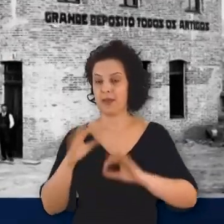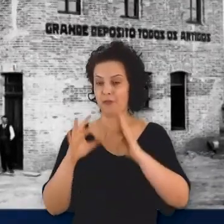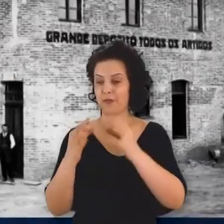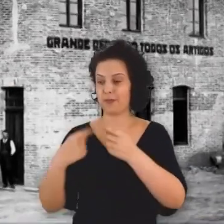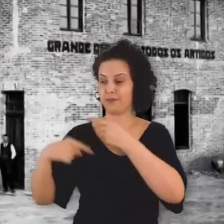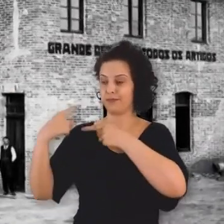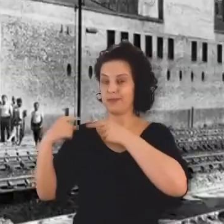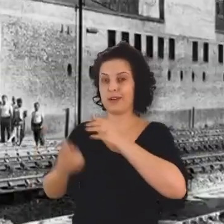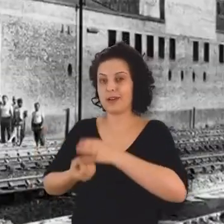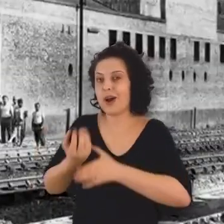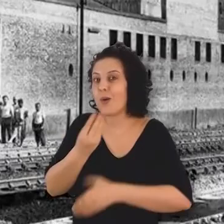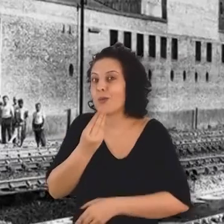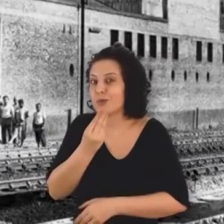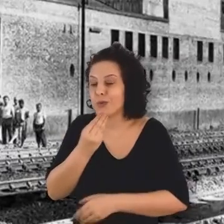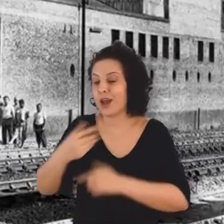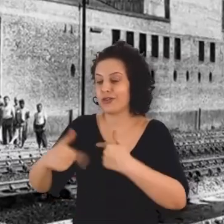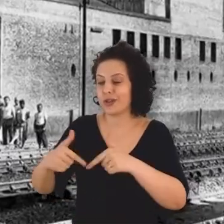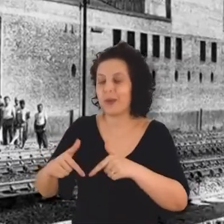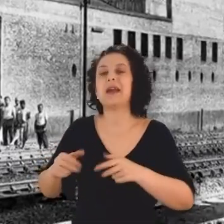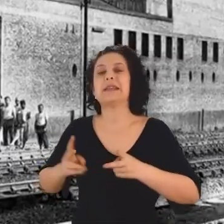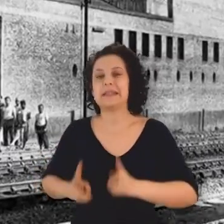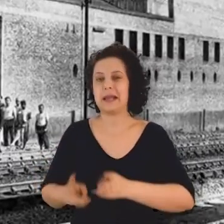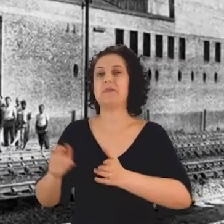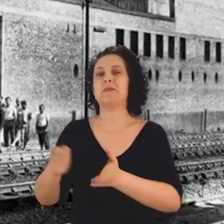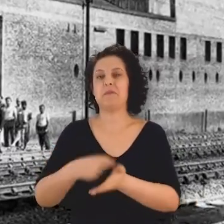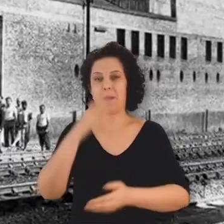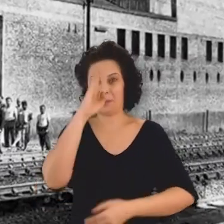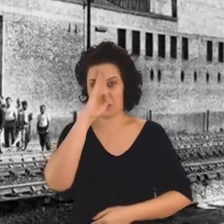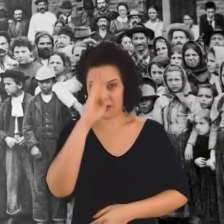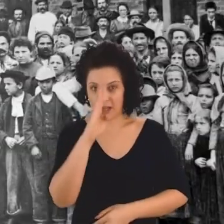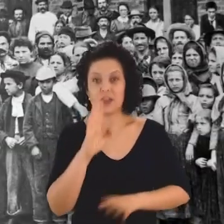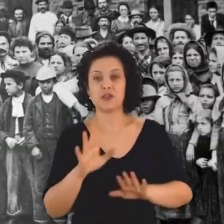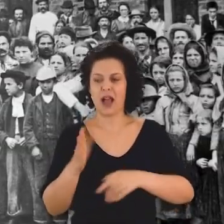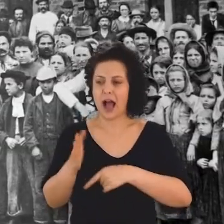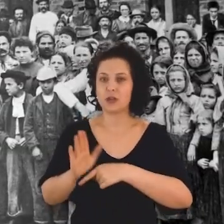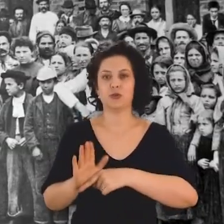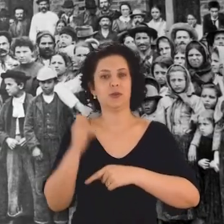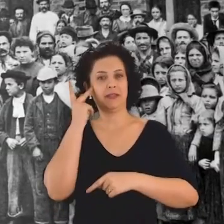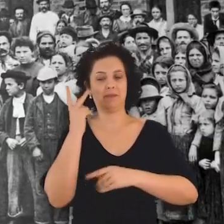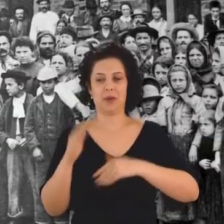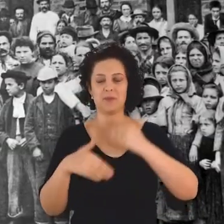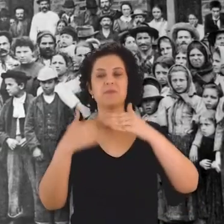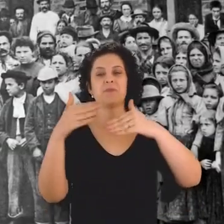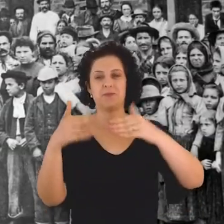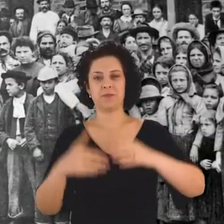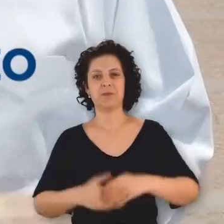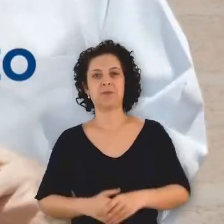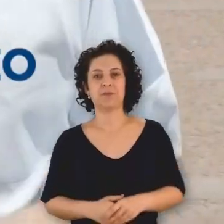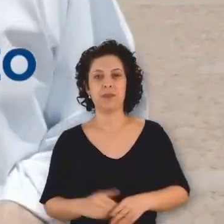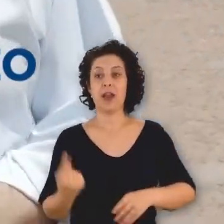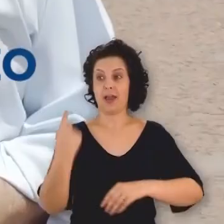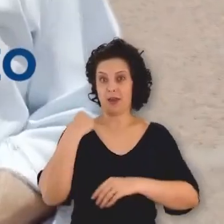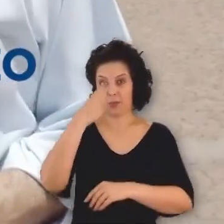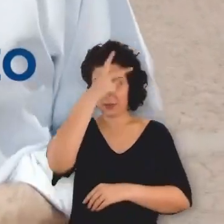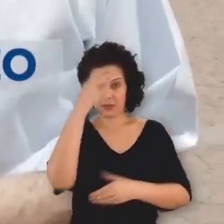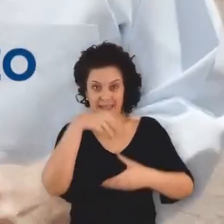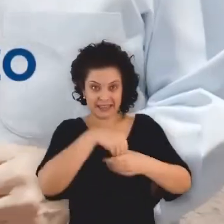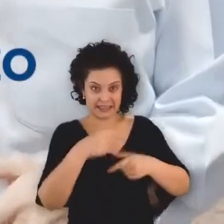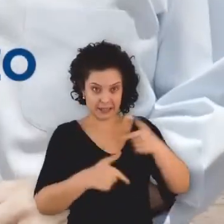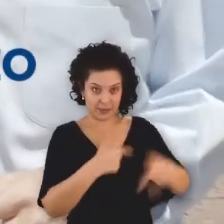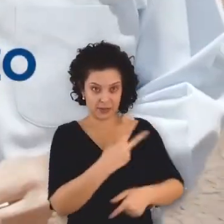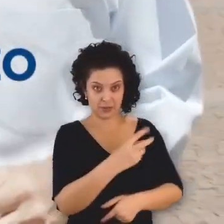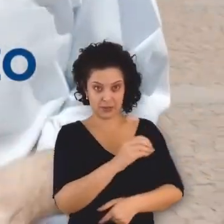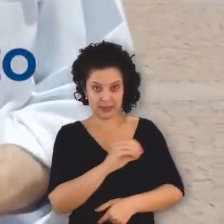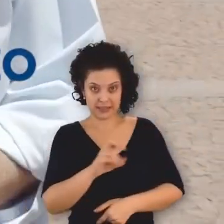minha família, a criação de oportunidades e empregos sempre foi uma prioridade. E isso ajudou muito a desenvolver São Paulo. Quando eu estive na prefeitura,